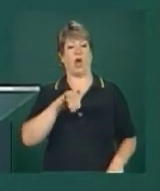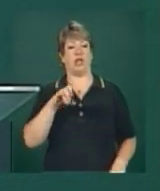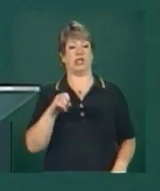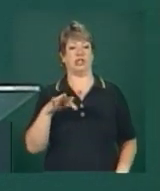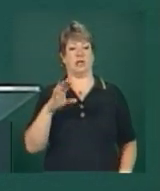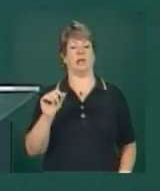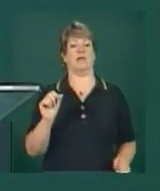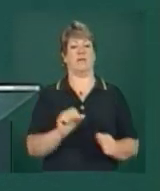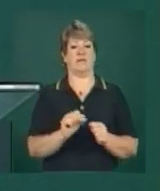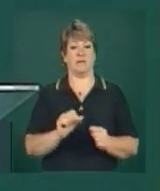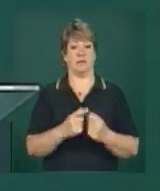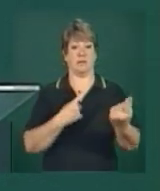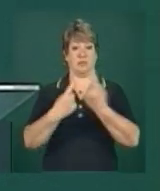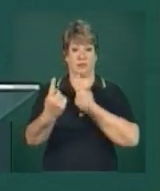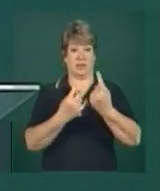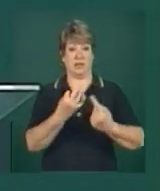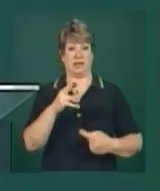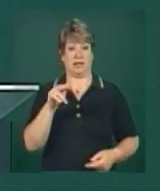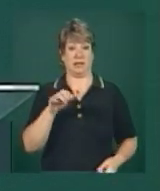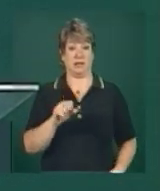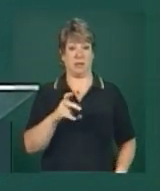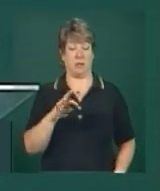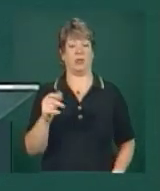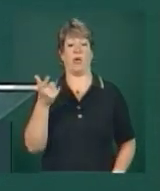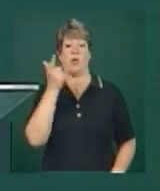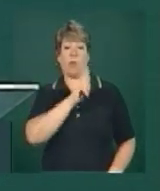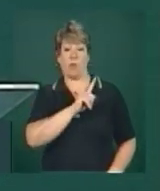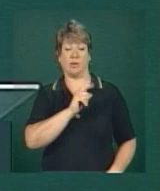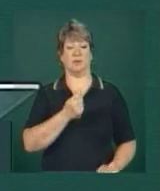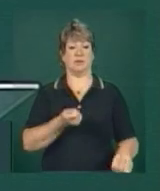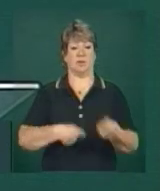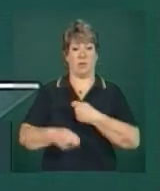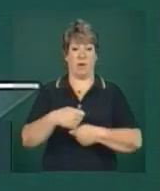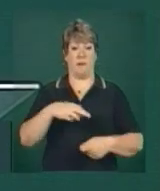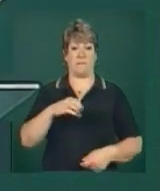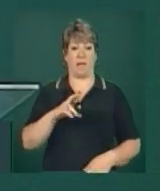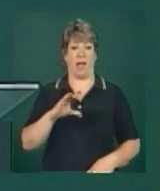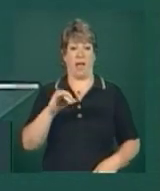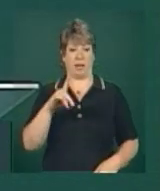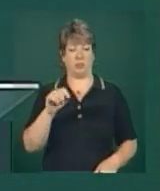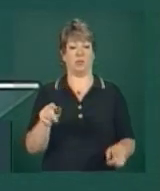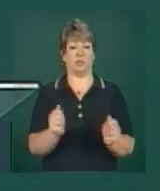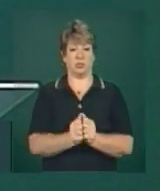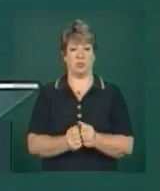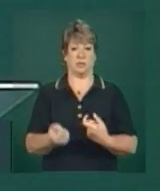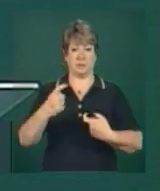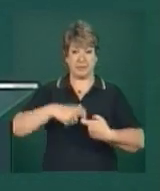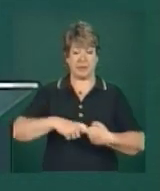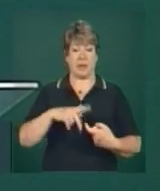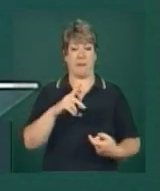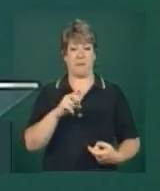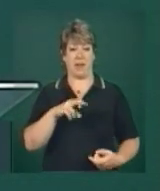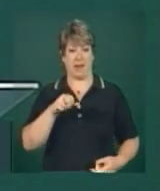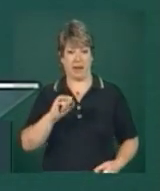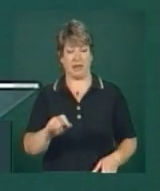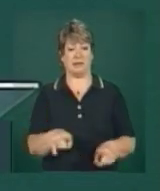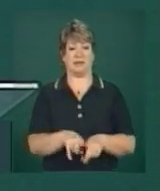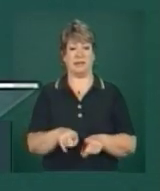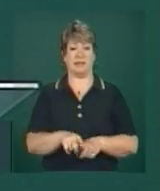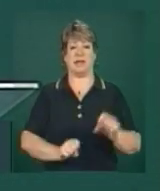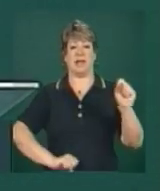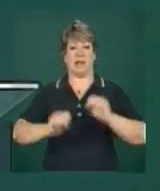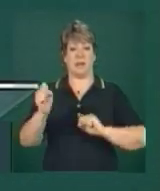transporte e acesso a mercados em parceria com o PNAE e com a empresa